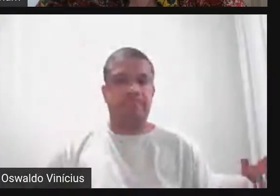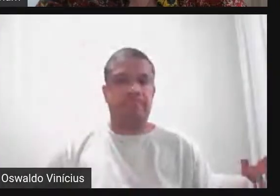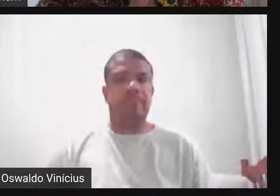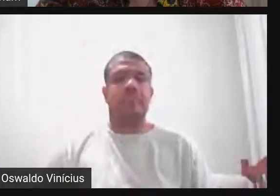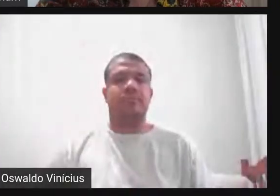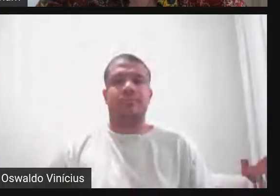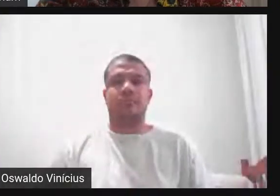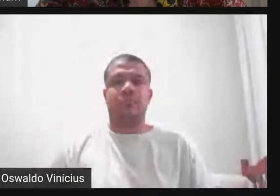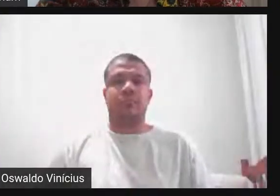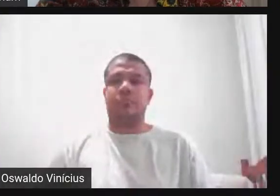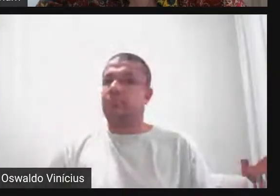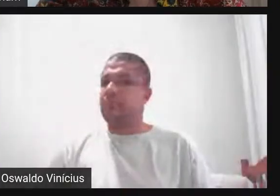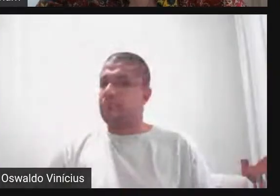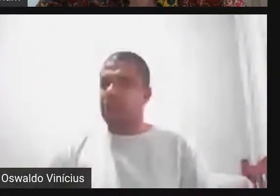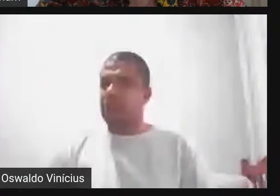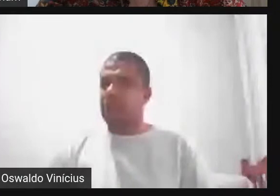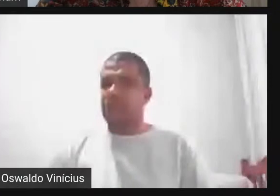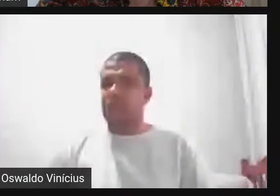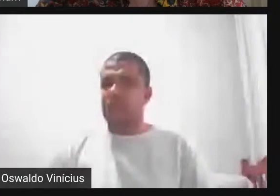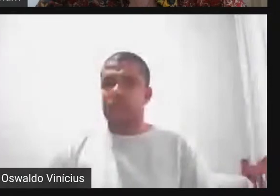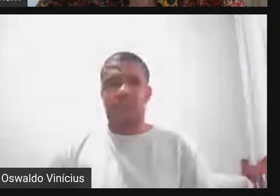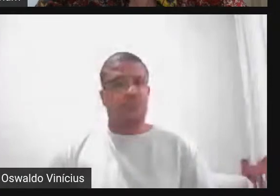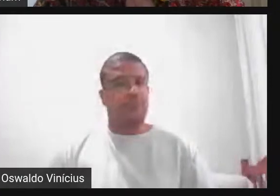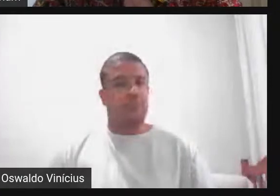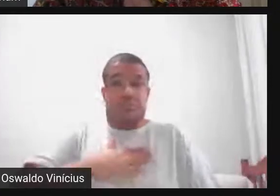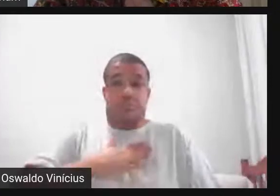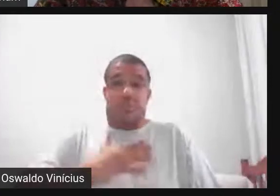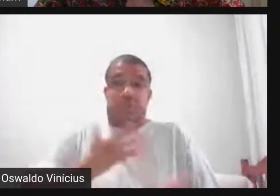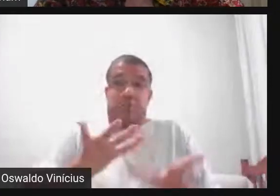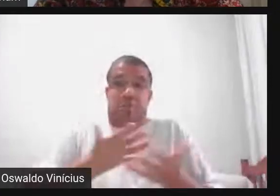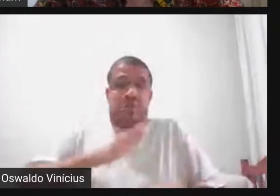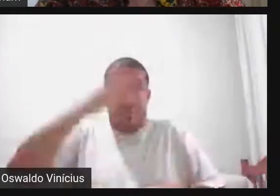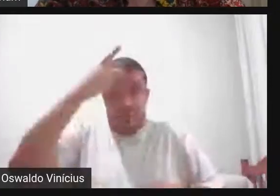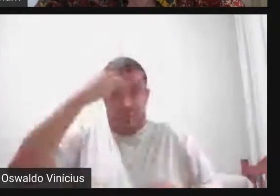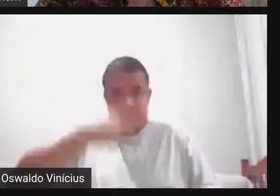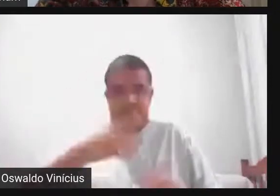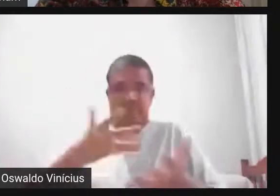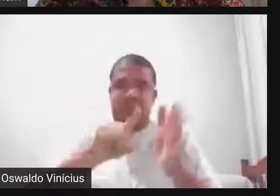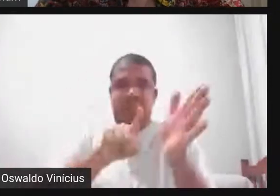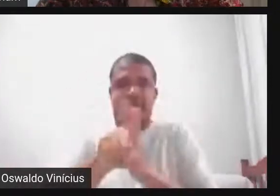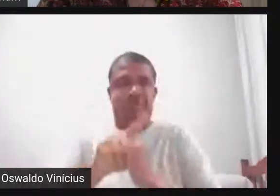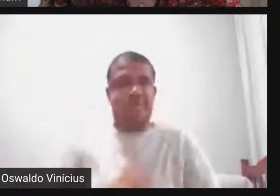tá eu queria fazer eu mesmo queria fazer uma pergunta direta para a Clara agora